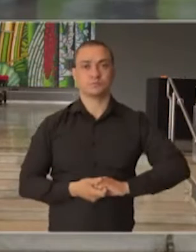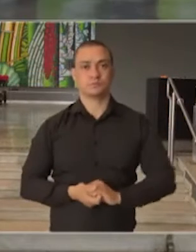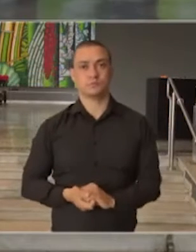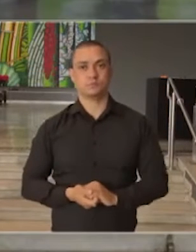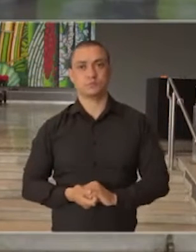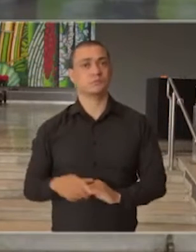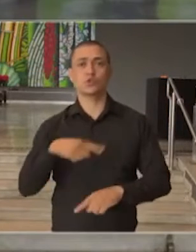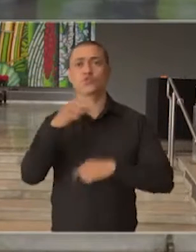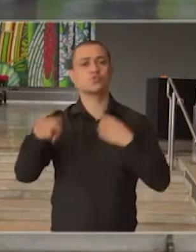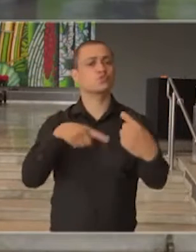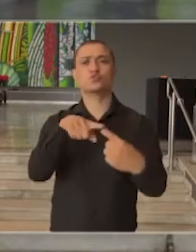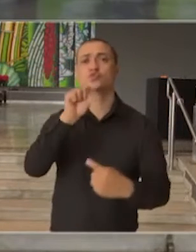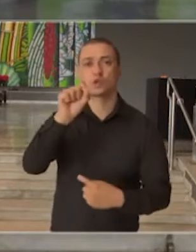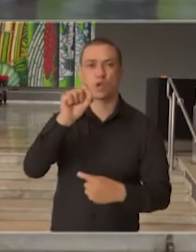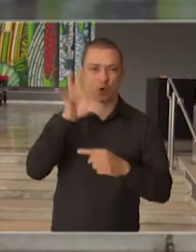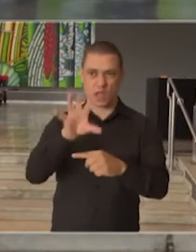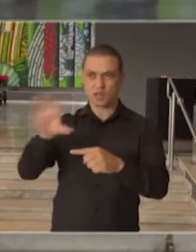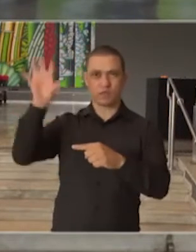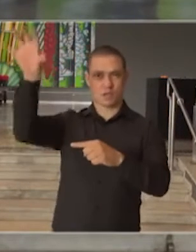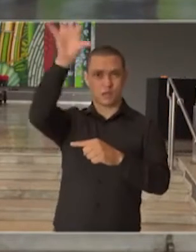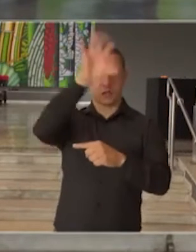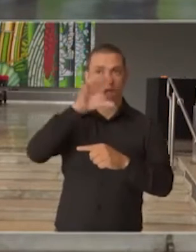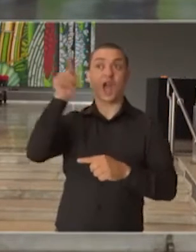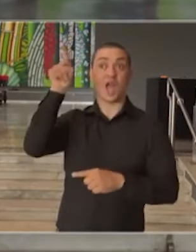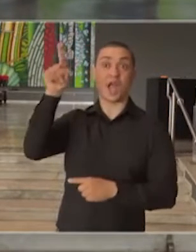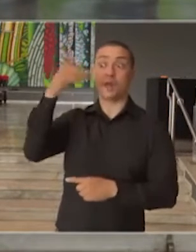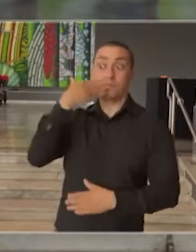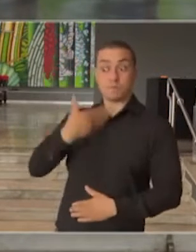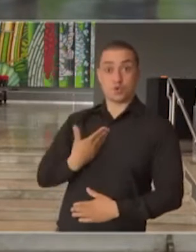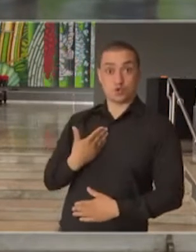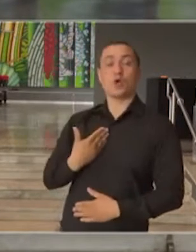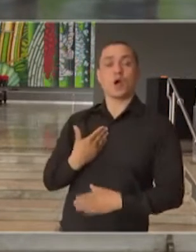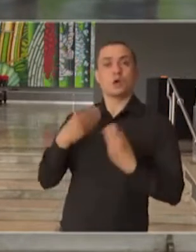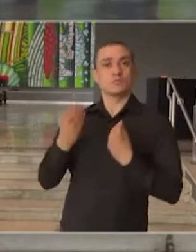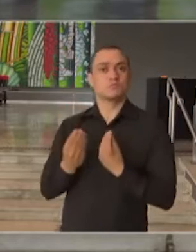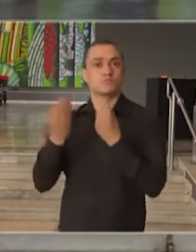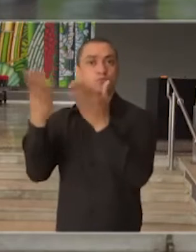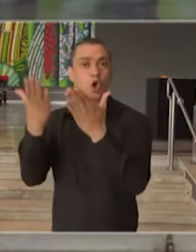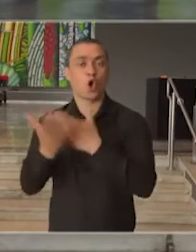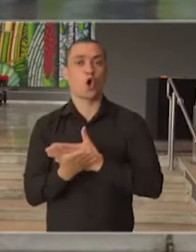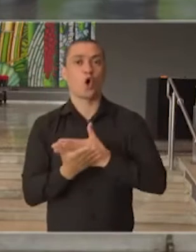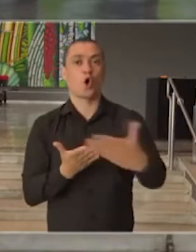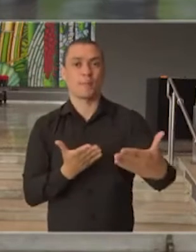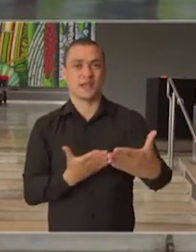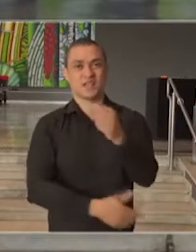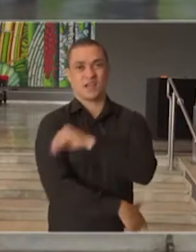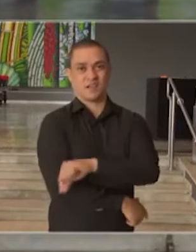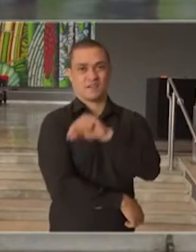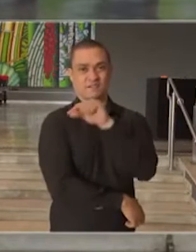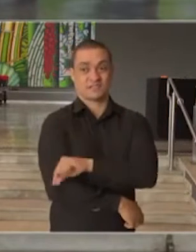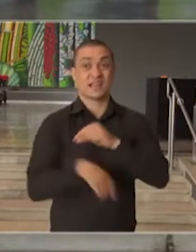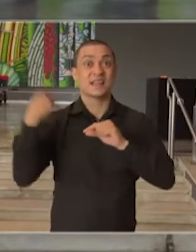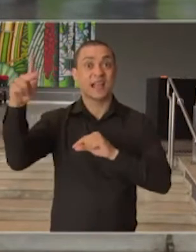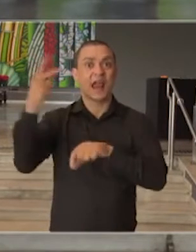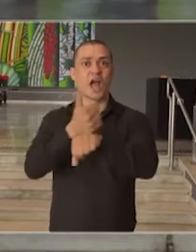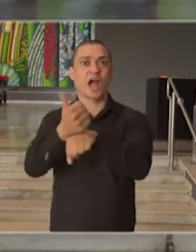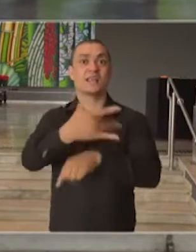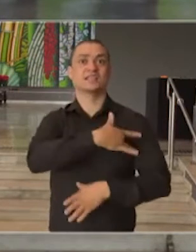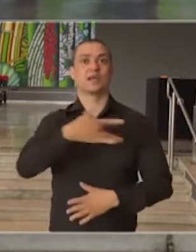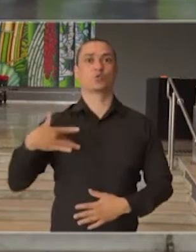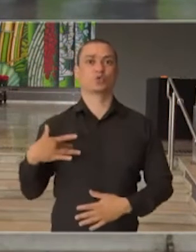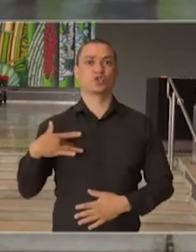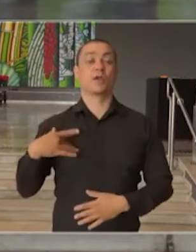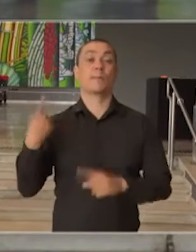O objetivo é que os estados que solicitarem a vacina possam iniciar a imunização dos seus profissionais de saúde, público